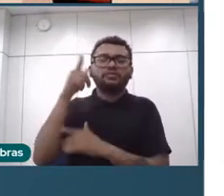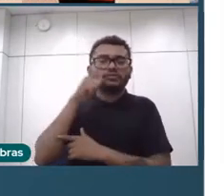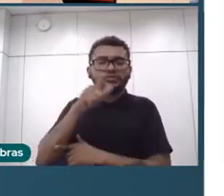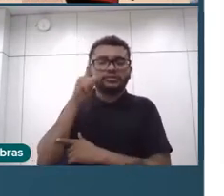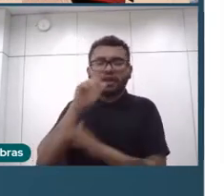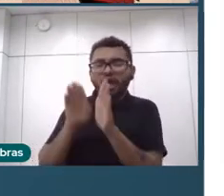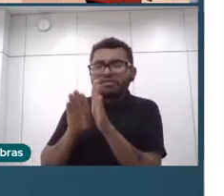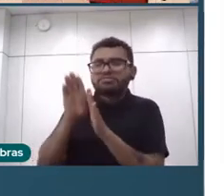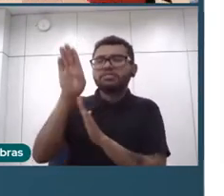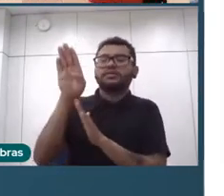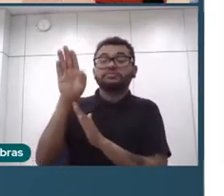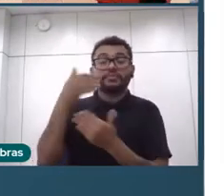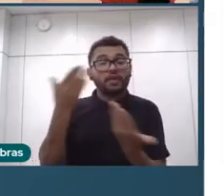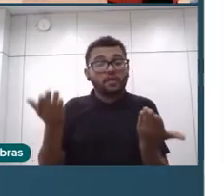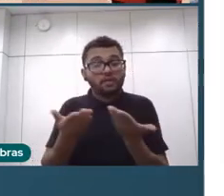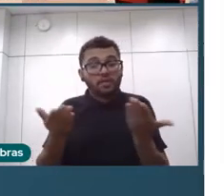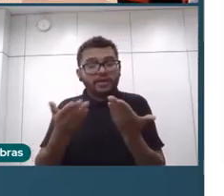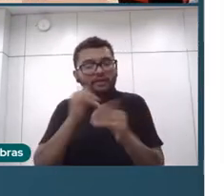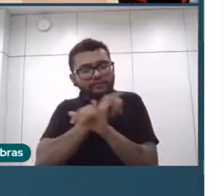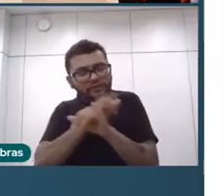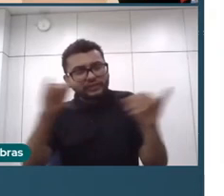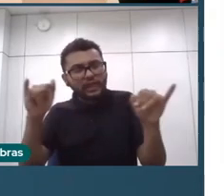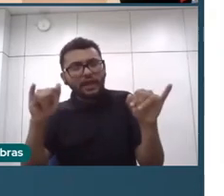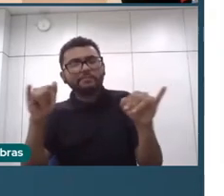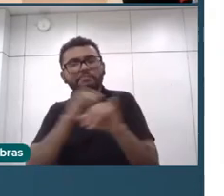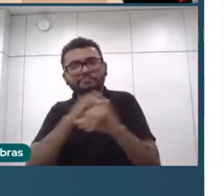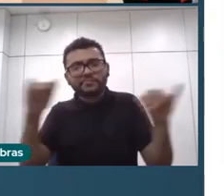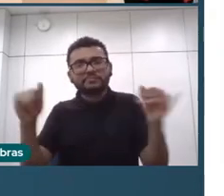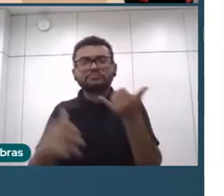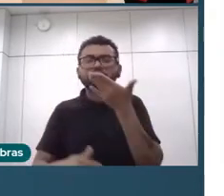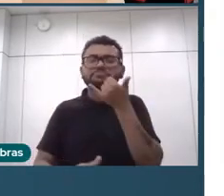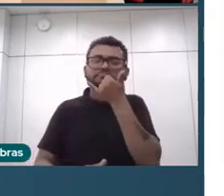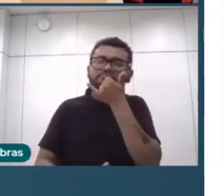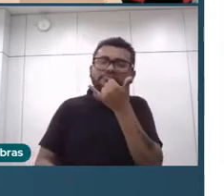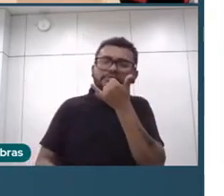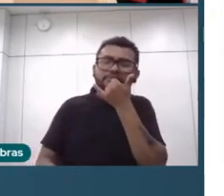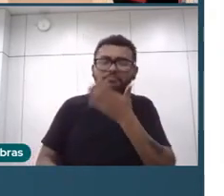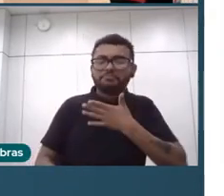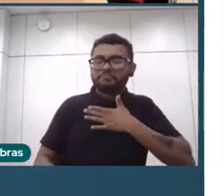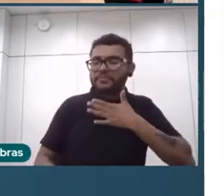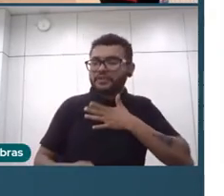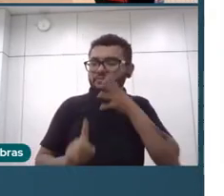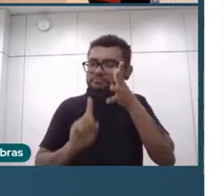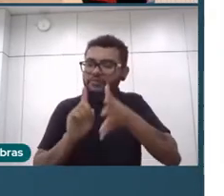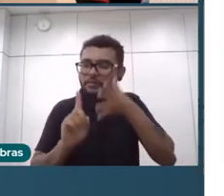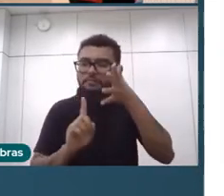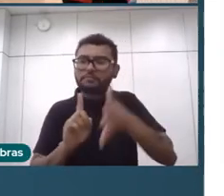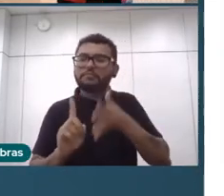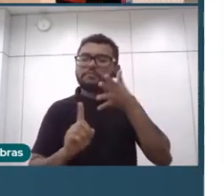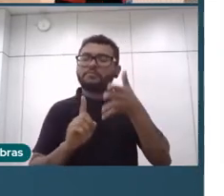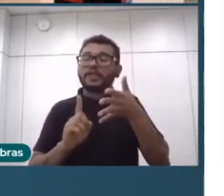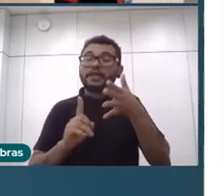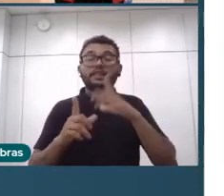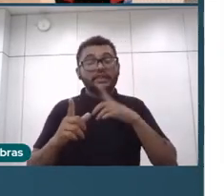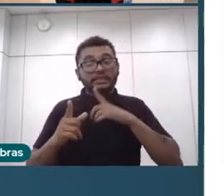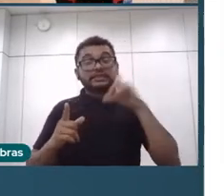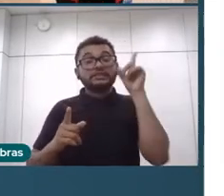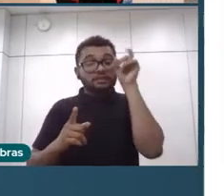inclusive aproveitar publicamente aqui para pedir desculpas pela minha fala, que todo mundo talvez tenha visto essa polêmica.